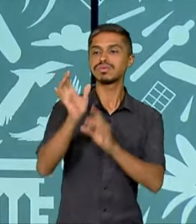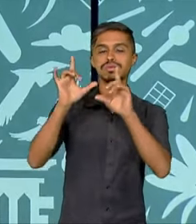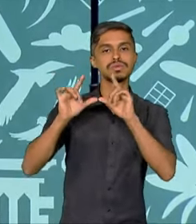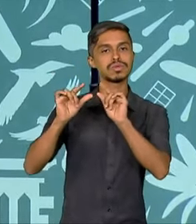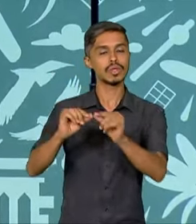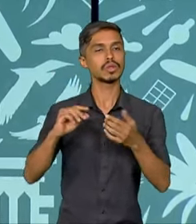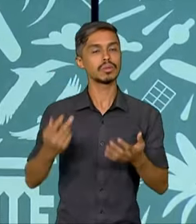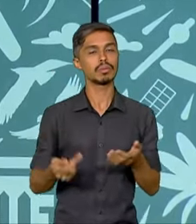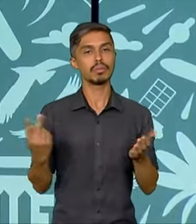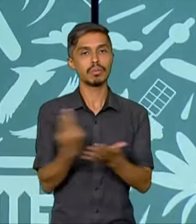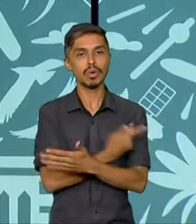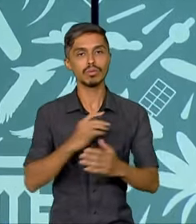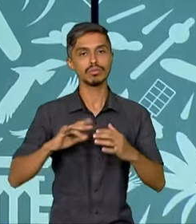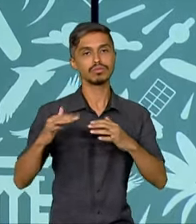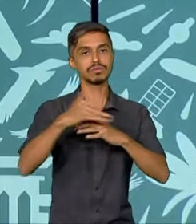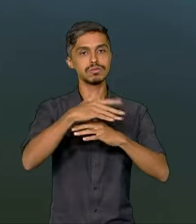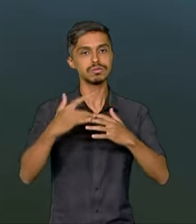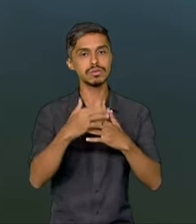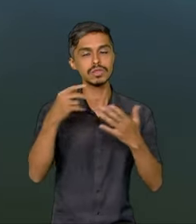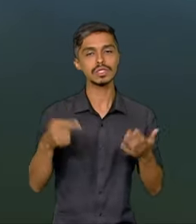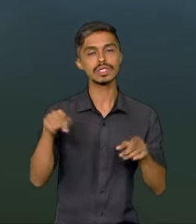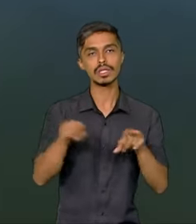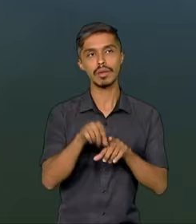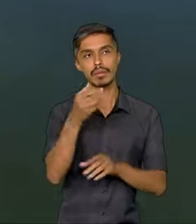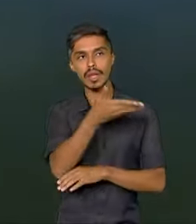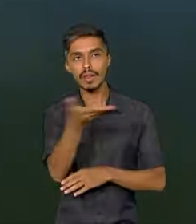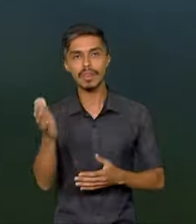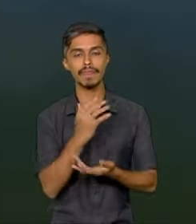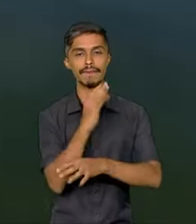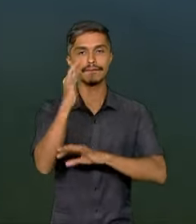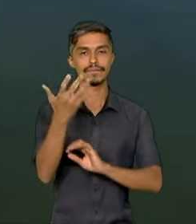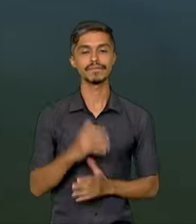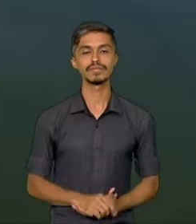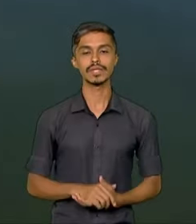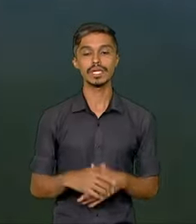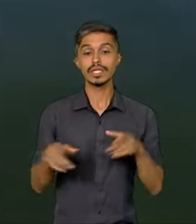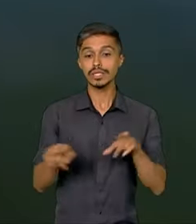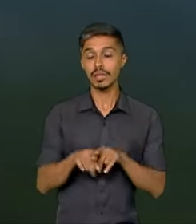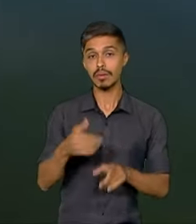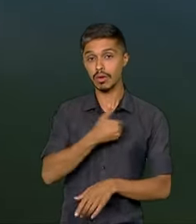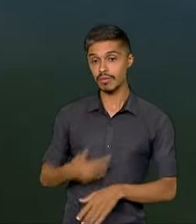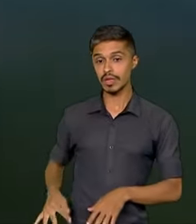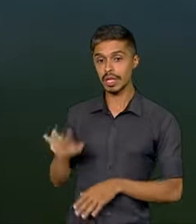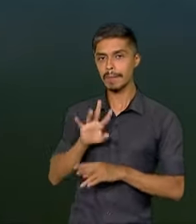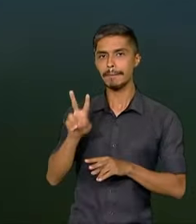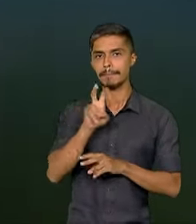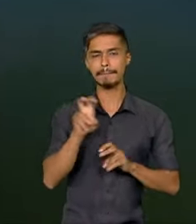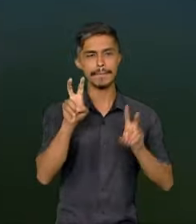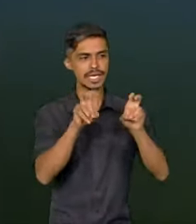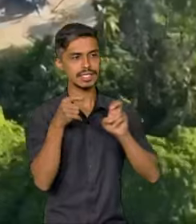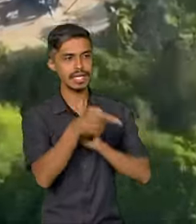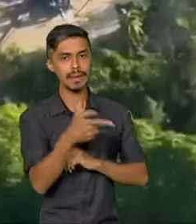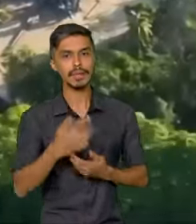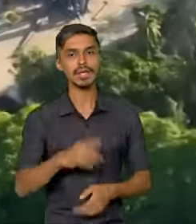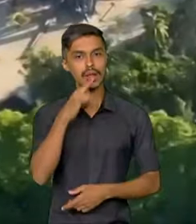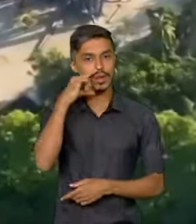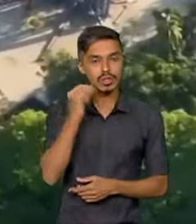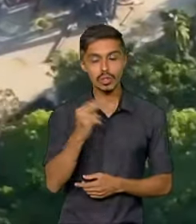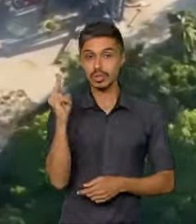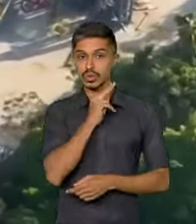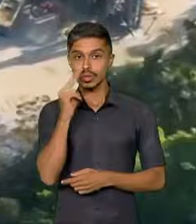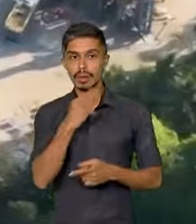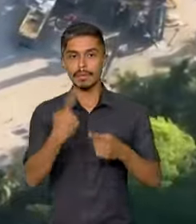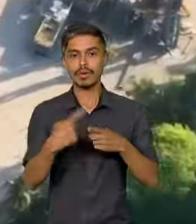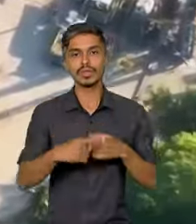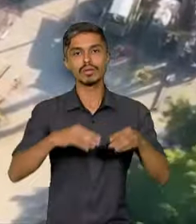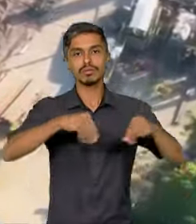efeito estufa na atmosfera. E ainda, o governo federal reconhece situação de emergência em Maceió por causa do